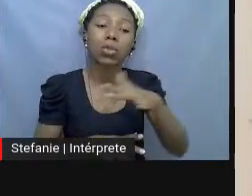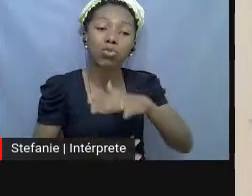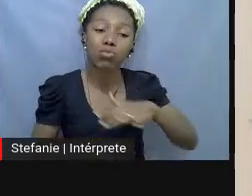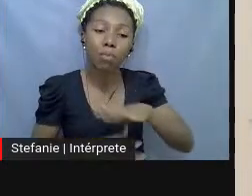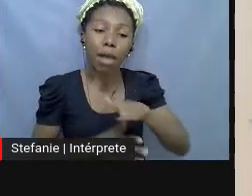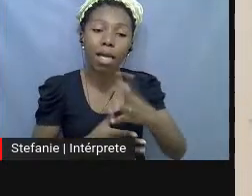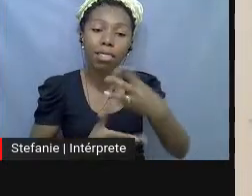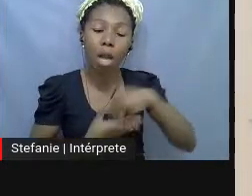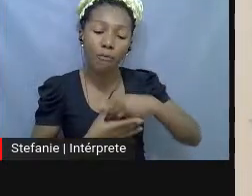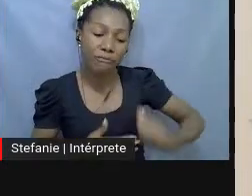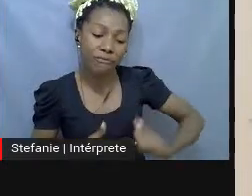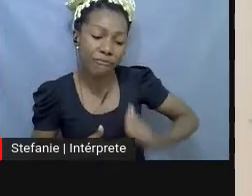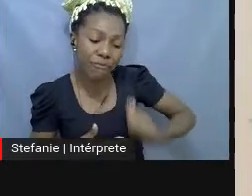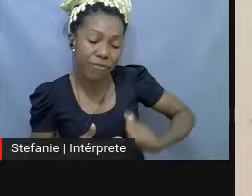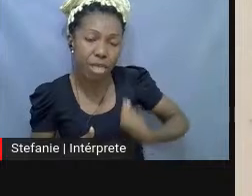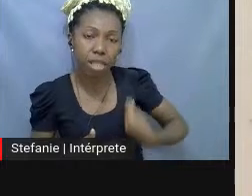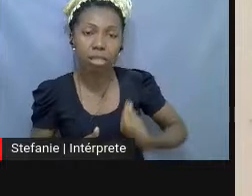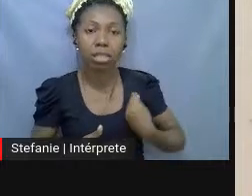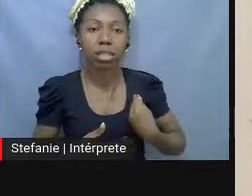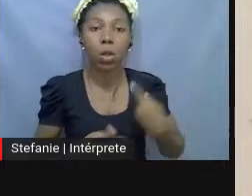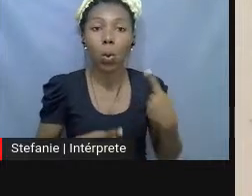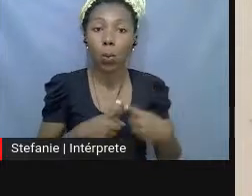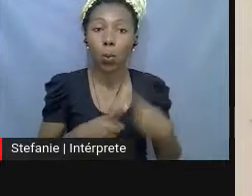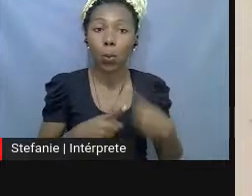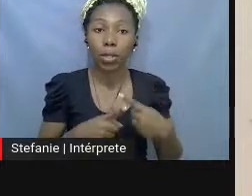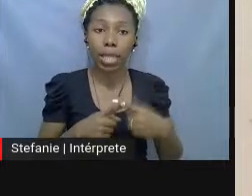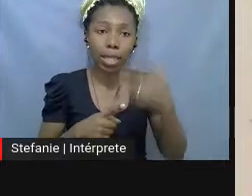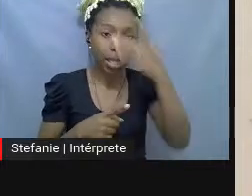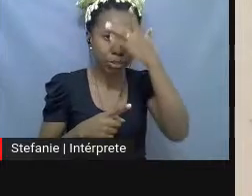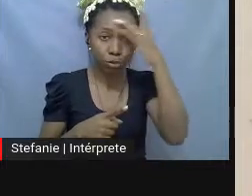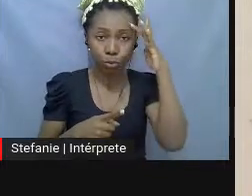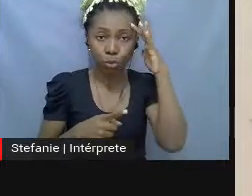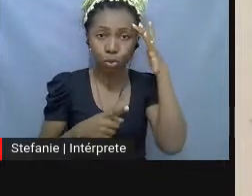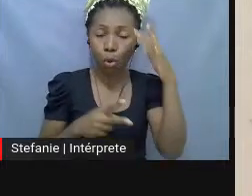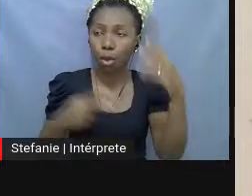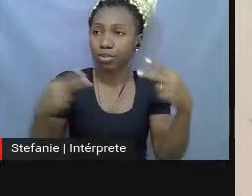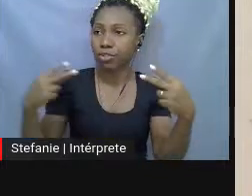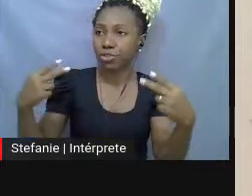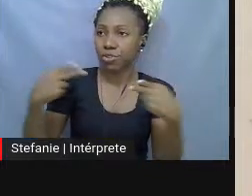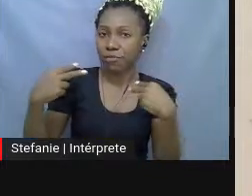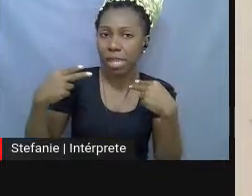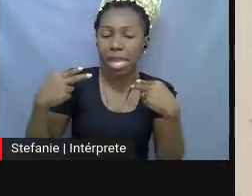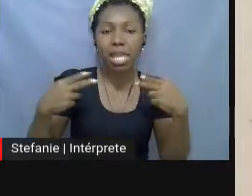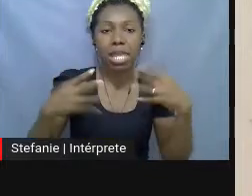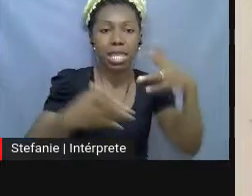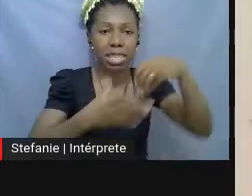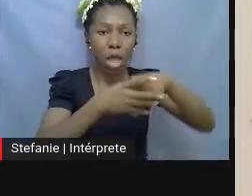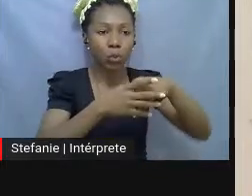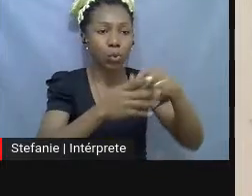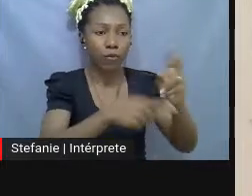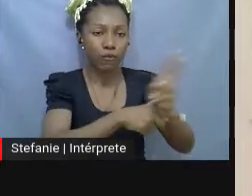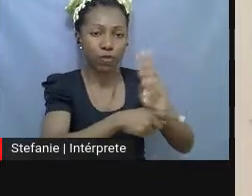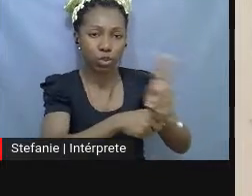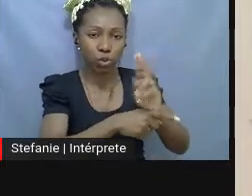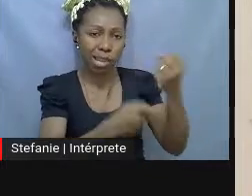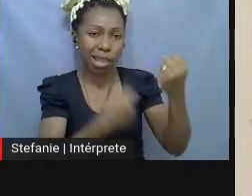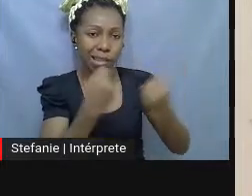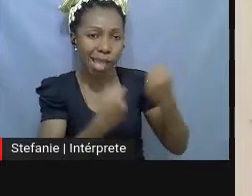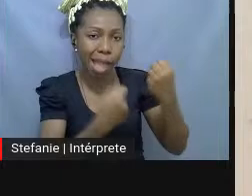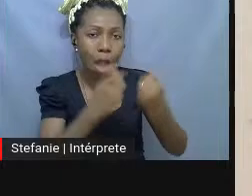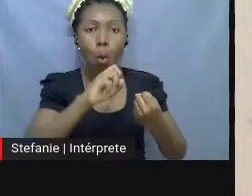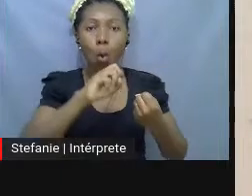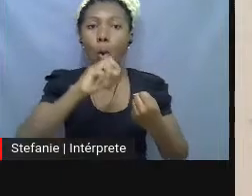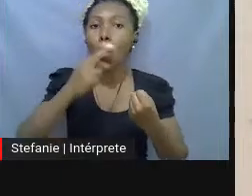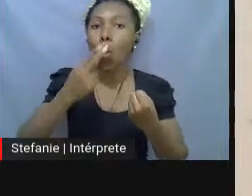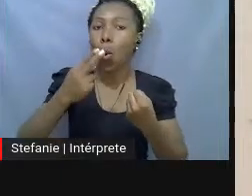de forma invisível. Quem via a gente lá fazendo vistoria no Detran ou... Ou andando no cemitério. Nunca... Não pensaria que